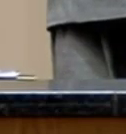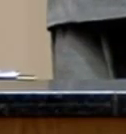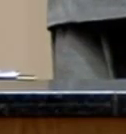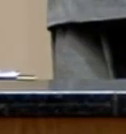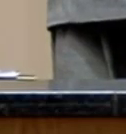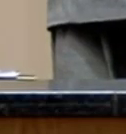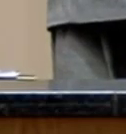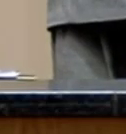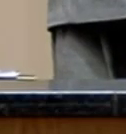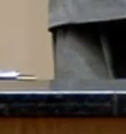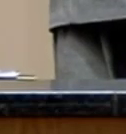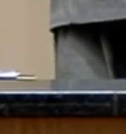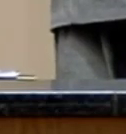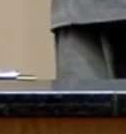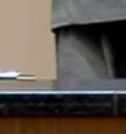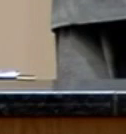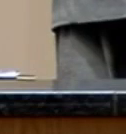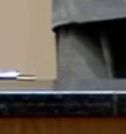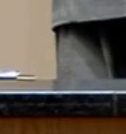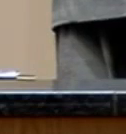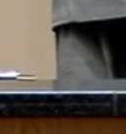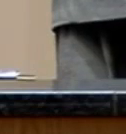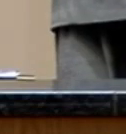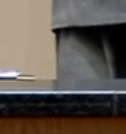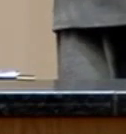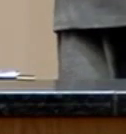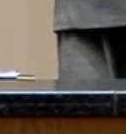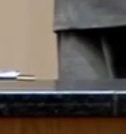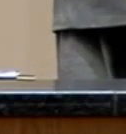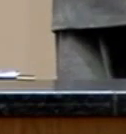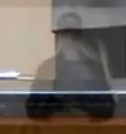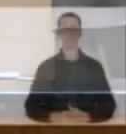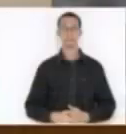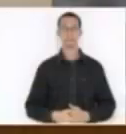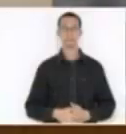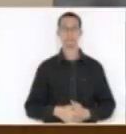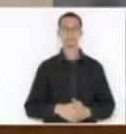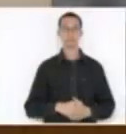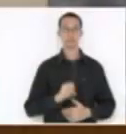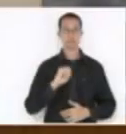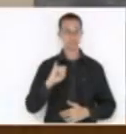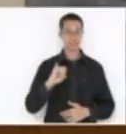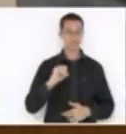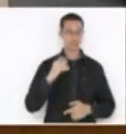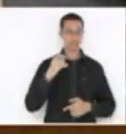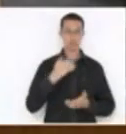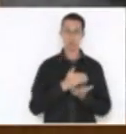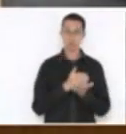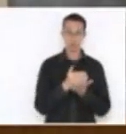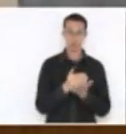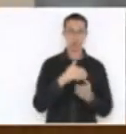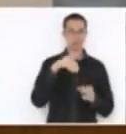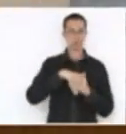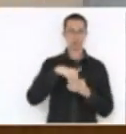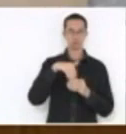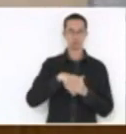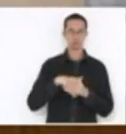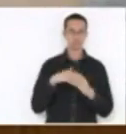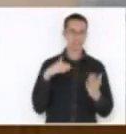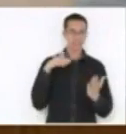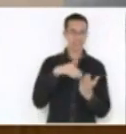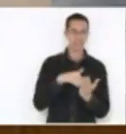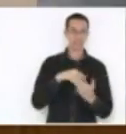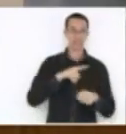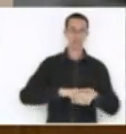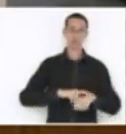deputado João Amin, e se nós não deliberarmos ou iniciarmos a votação até as 19